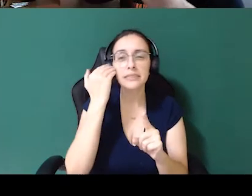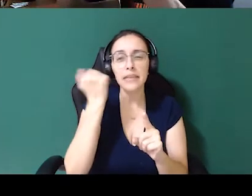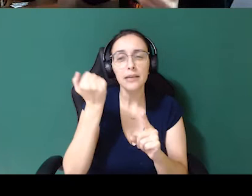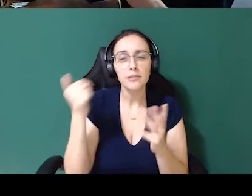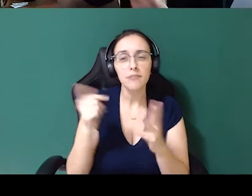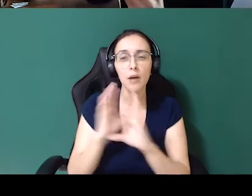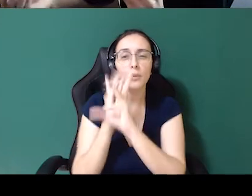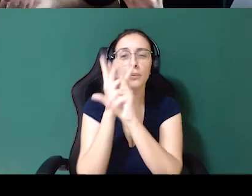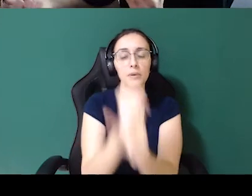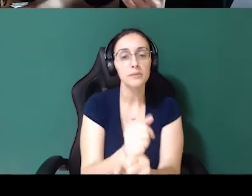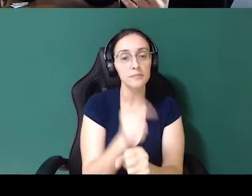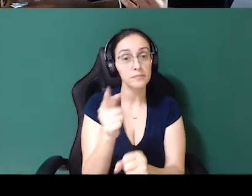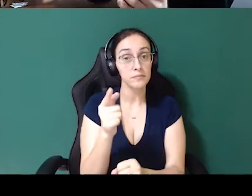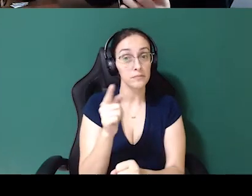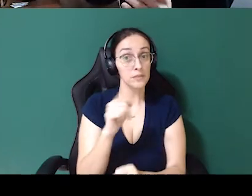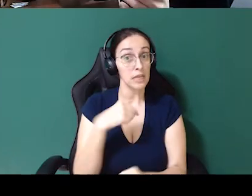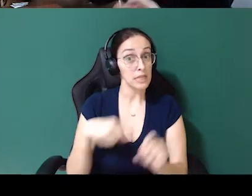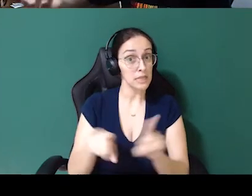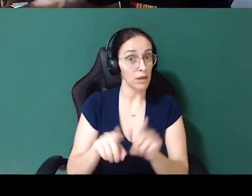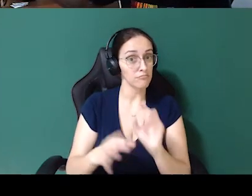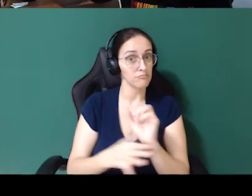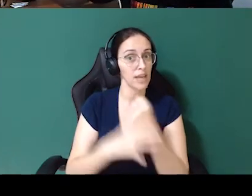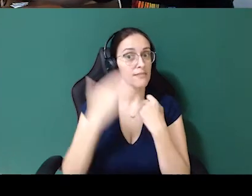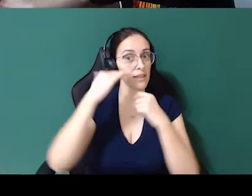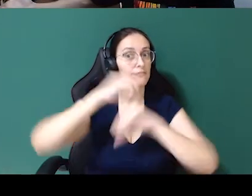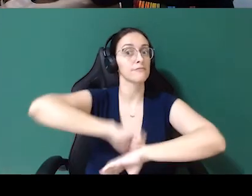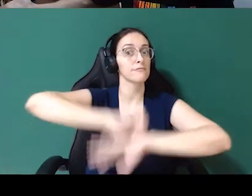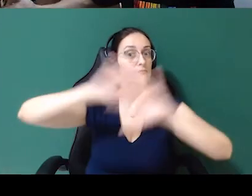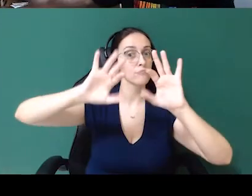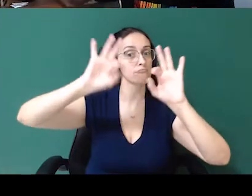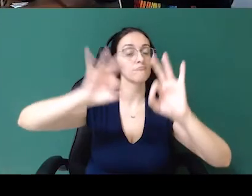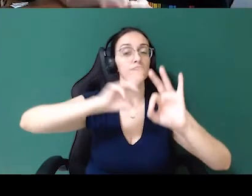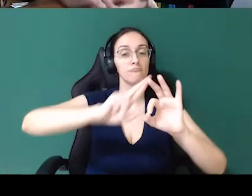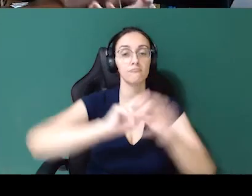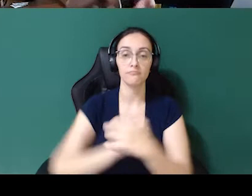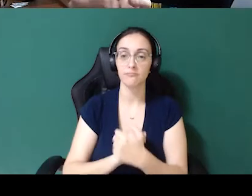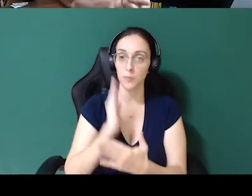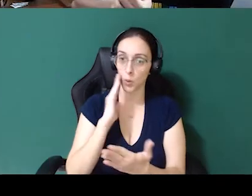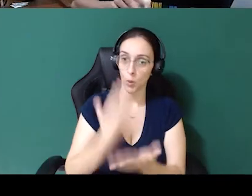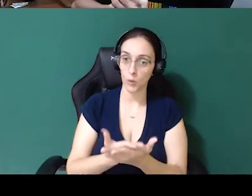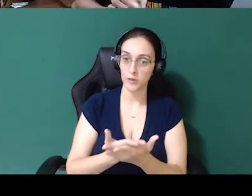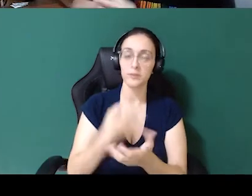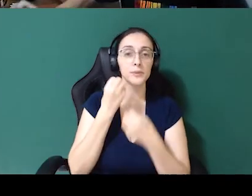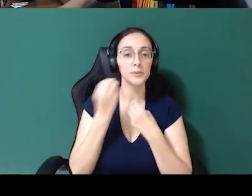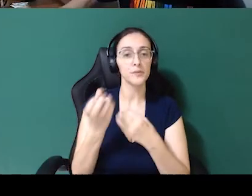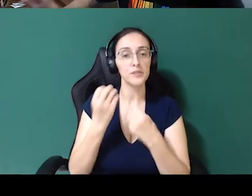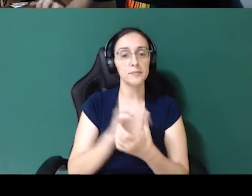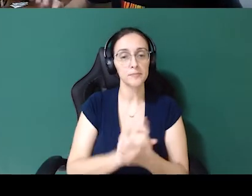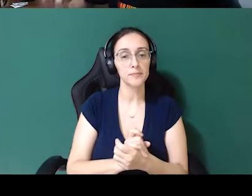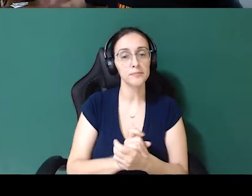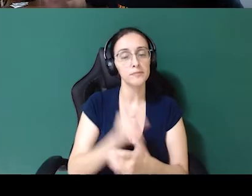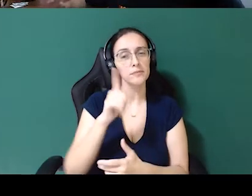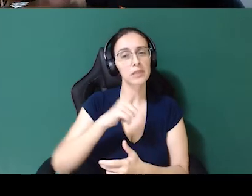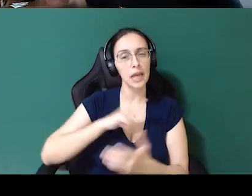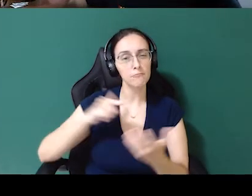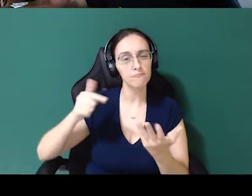que garante que a pessoa que não se identifica, garante que a pessoa entendeu realmente o que ela está respondendo, para a gente ter confiabilidade nos dados. E aqui eu tenho